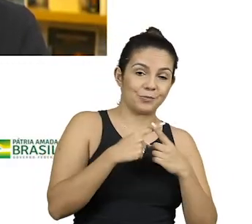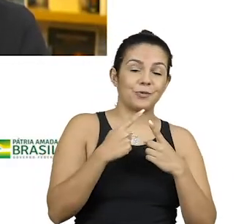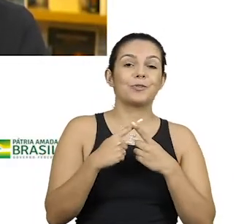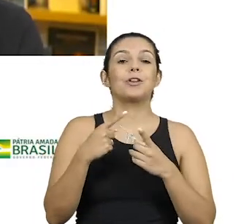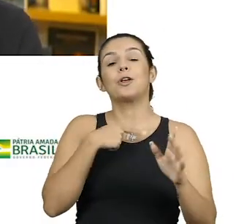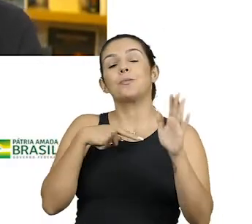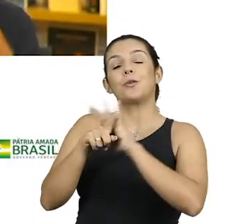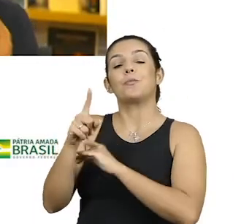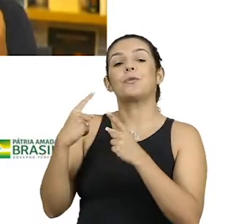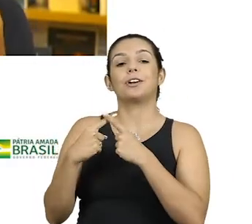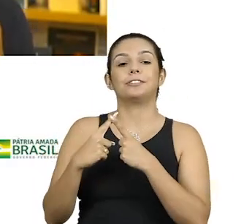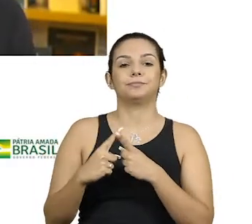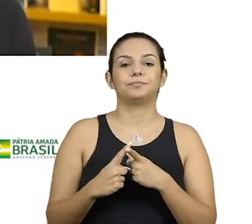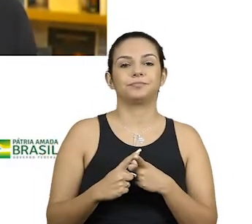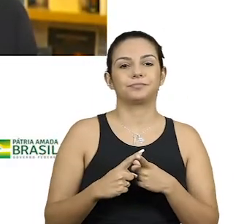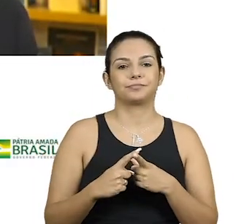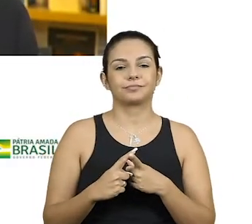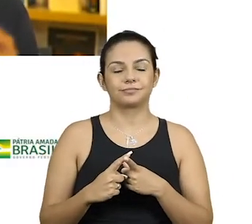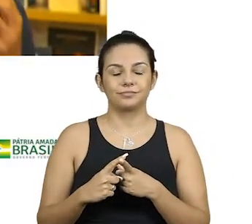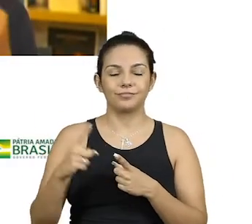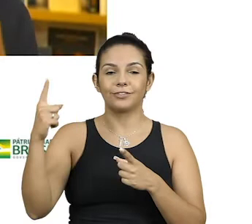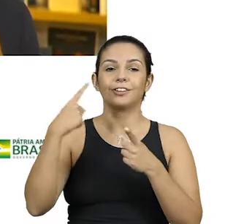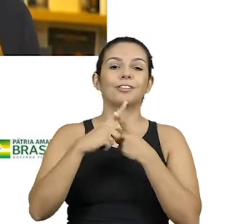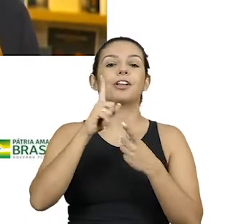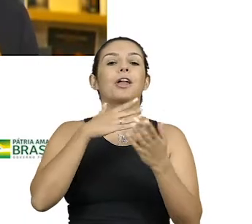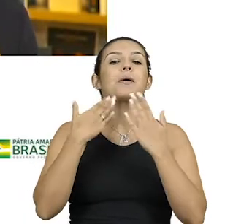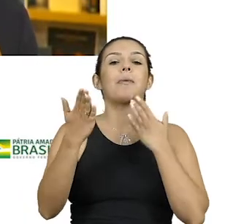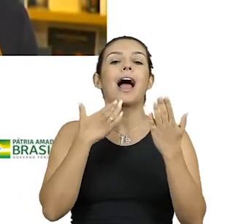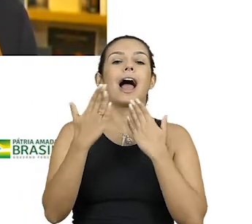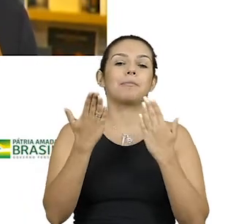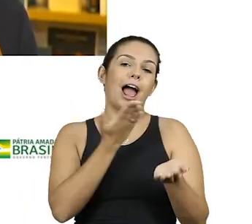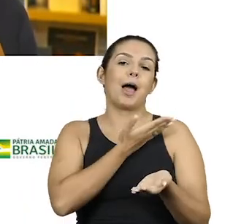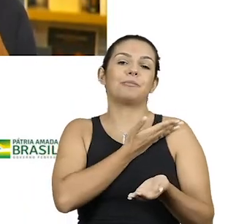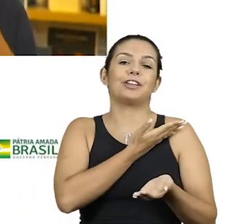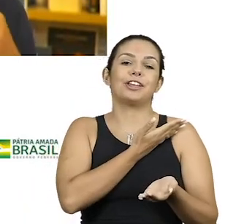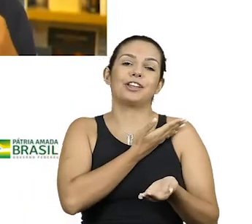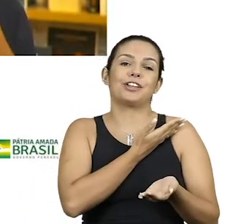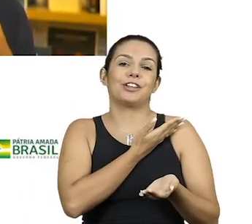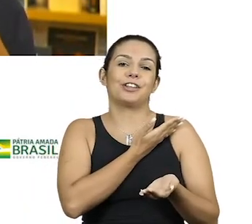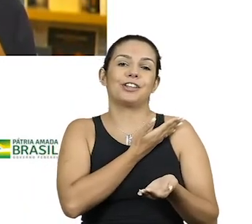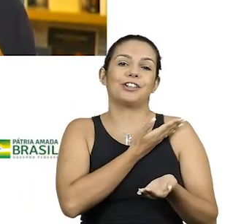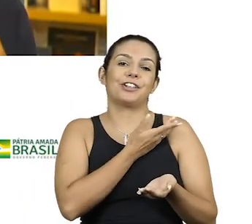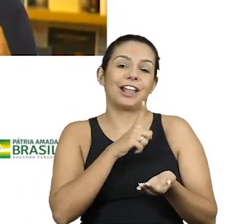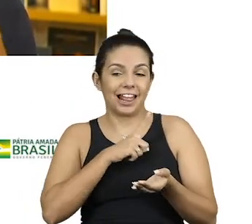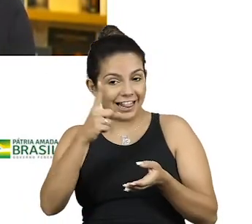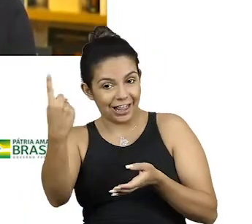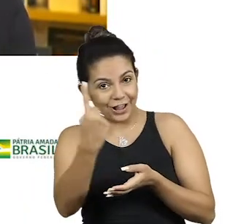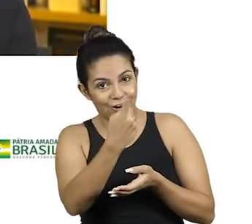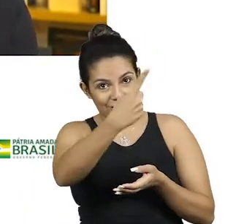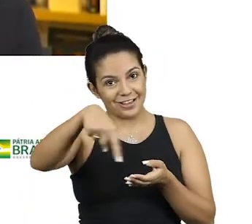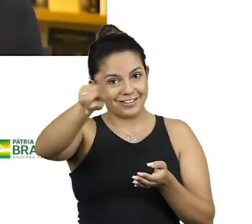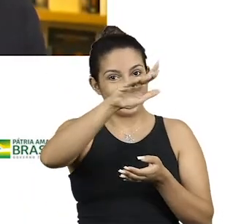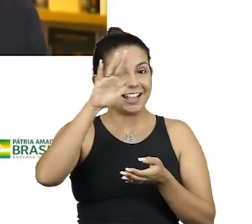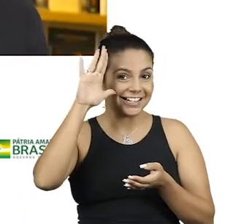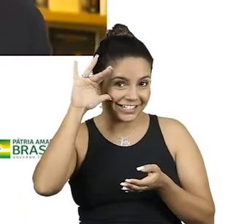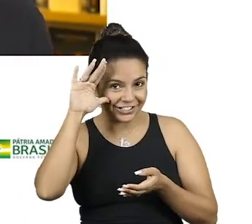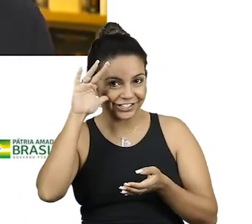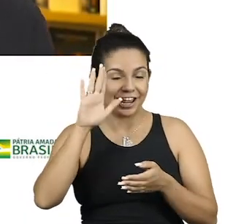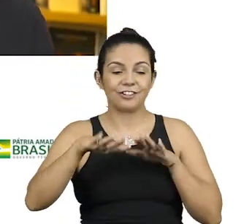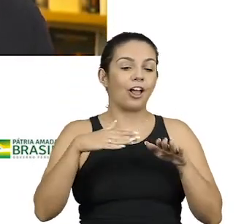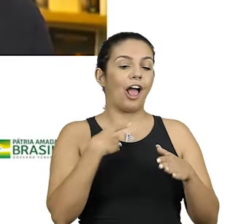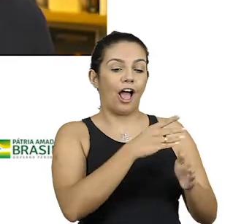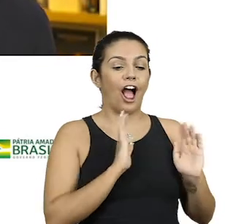Ah, porque senão fica um papo muito comadre, eu quero incluir o espectador. Por exemplo, a Fernanda,